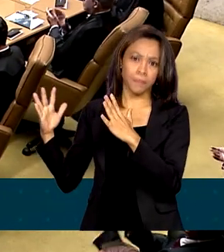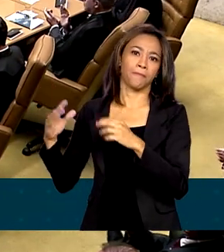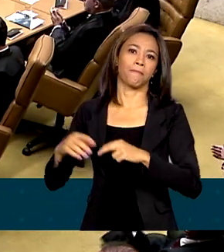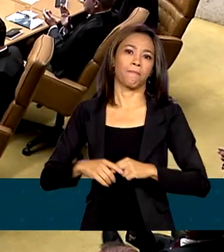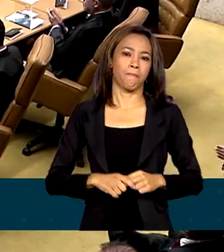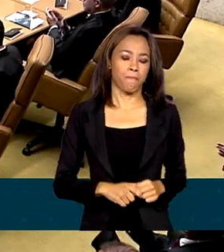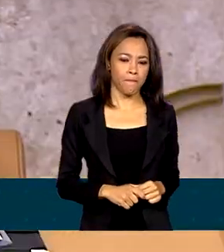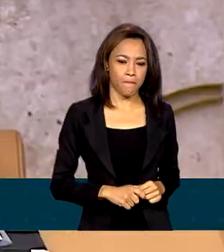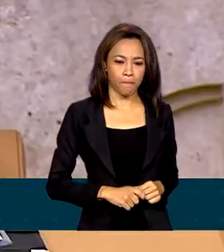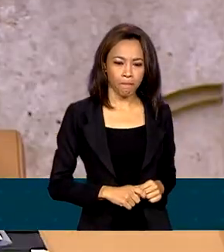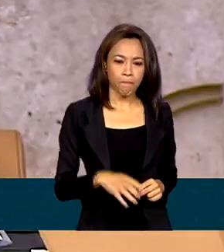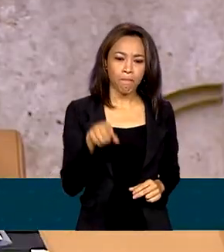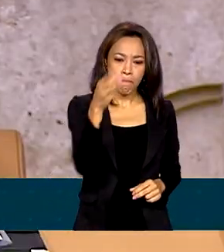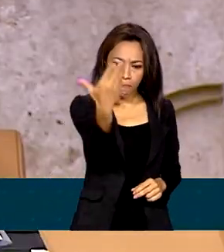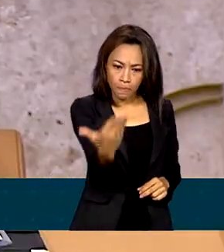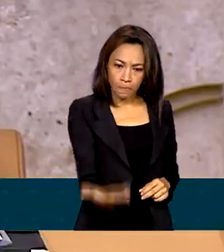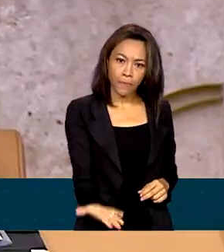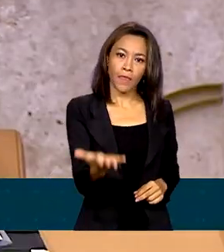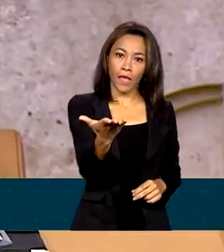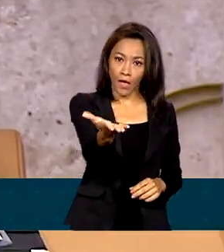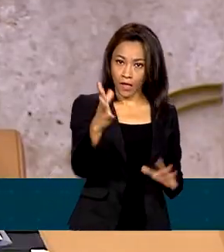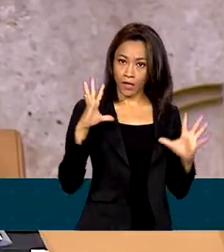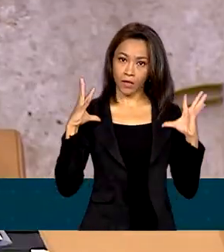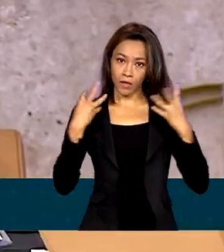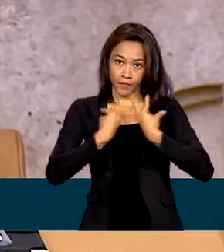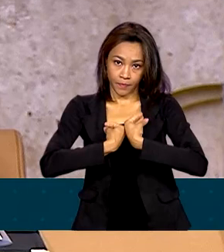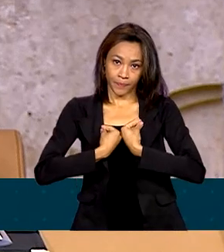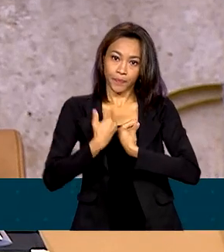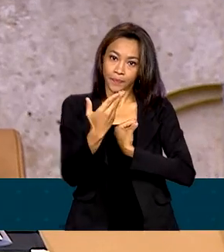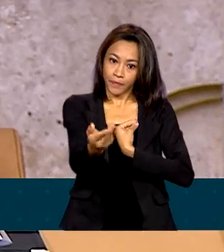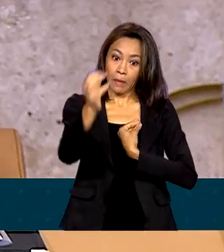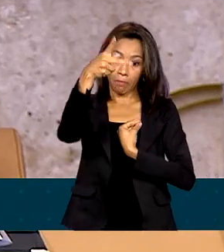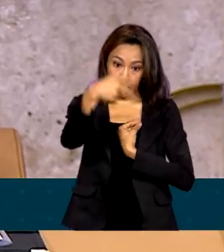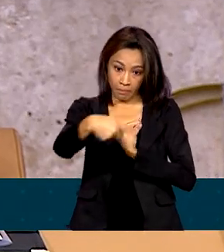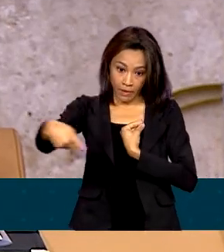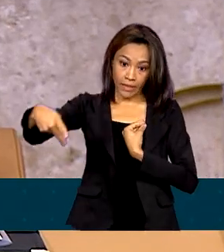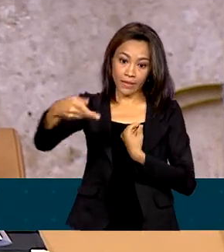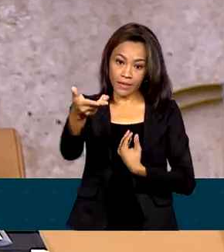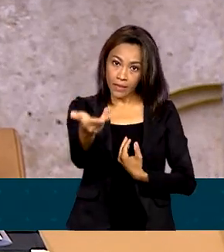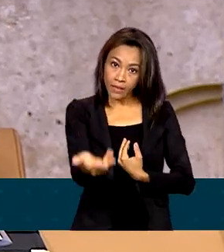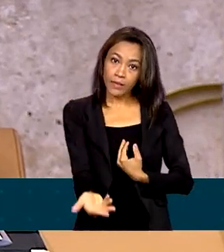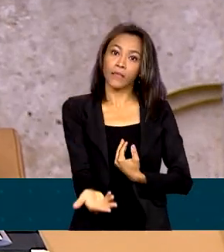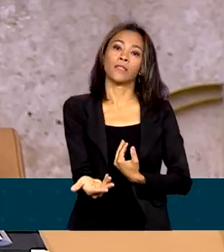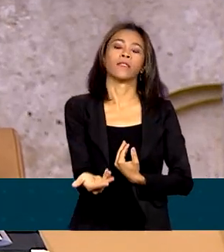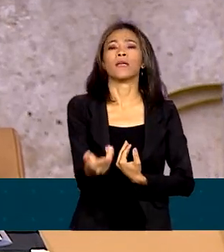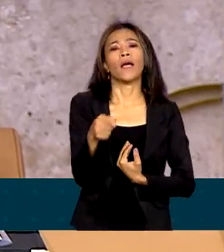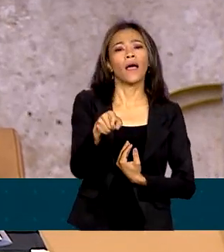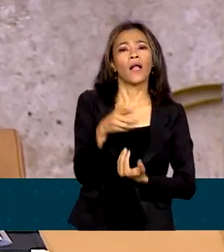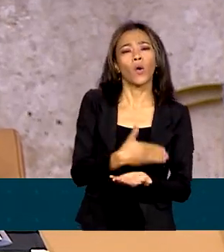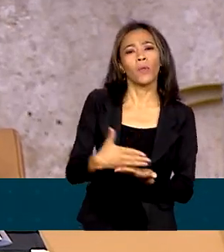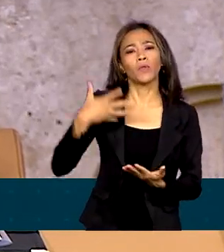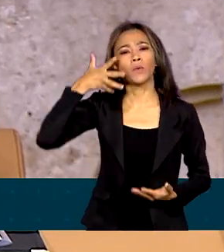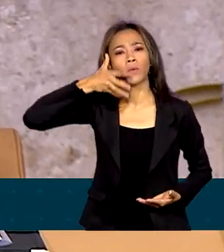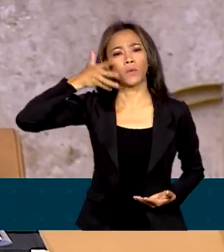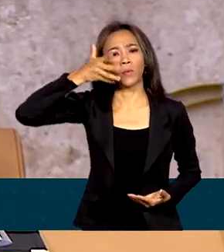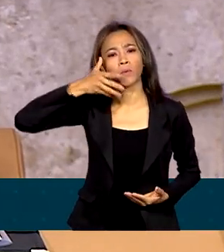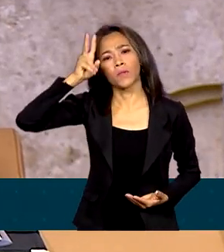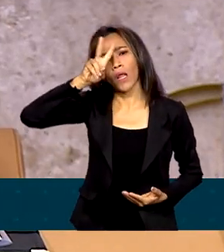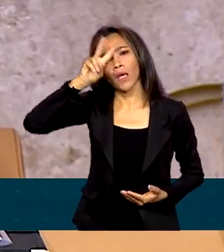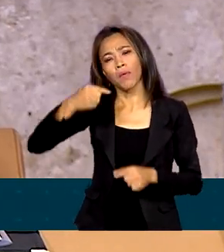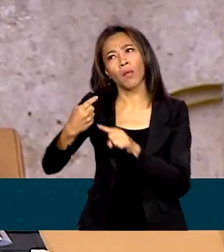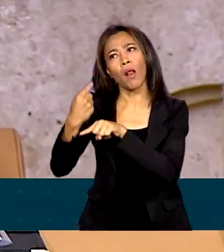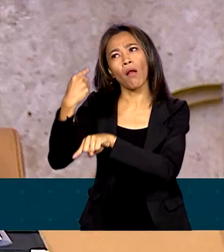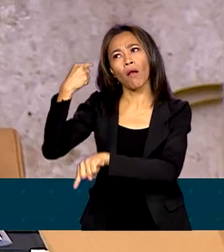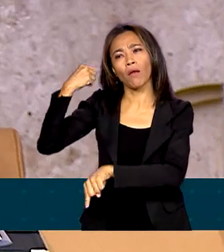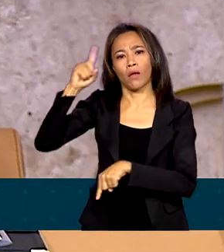A anfitriã da cerimônia, presidente do STF, Rosa Weber, iniciou o discurso relembrando o